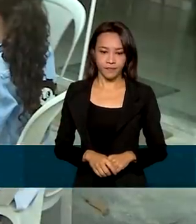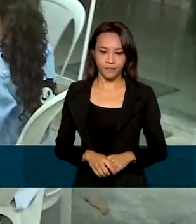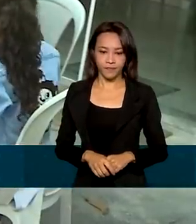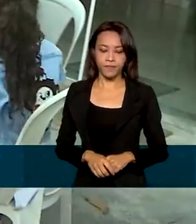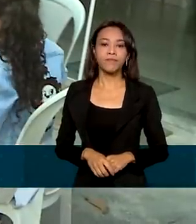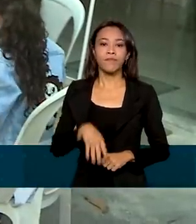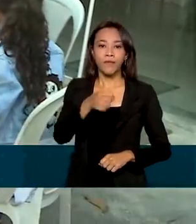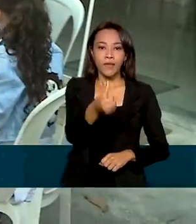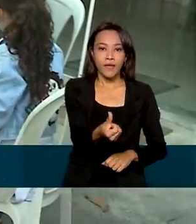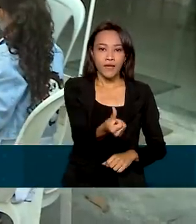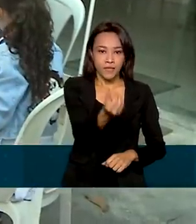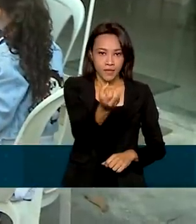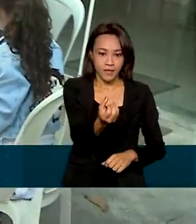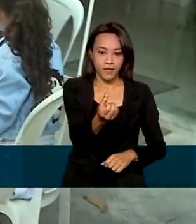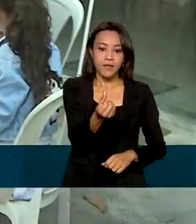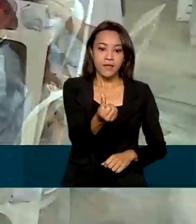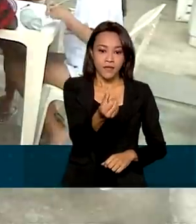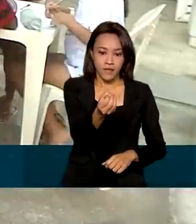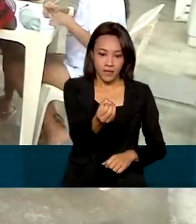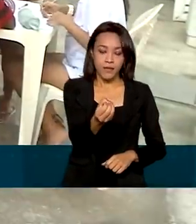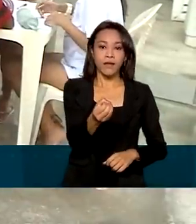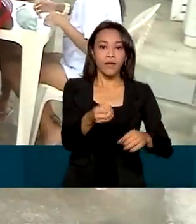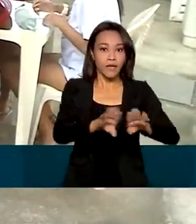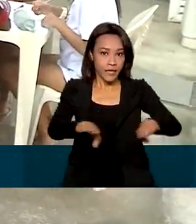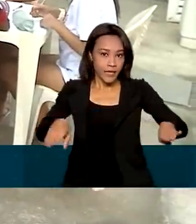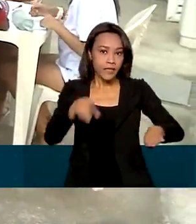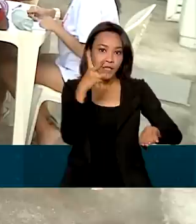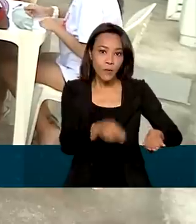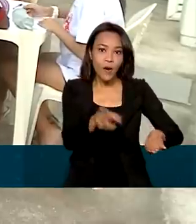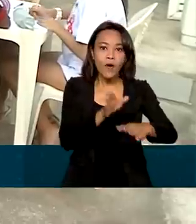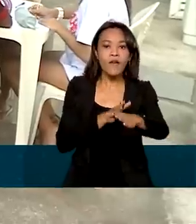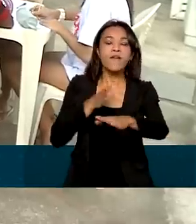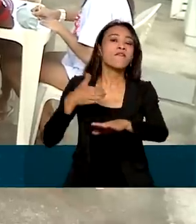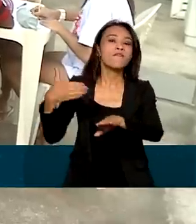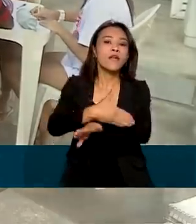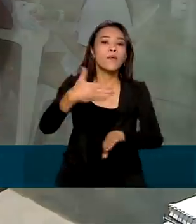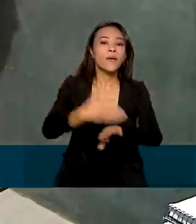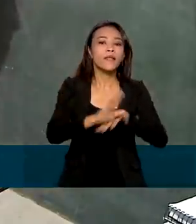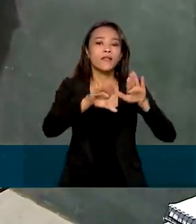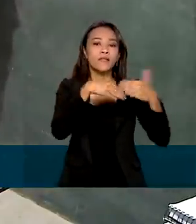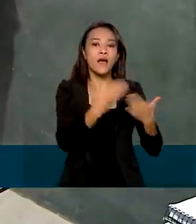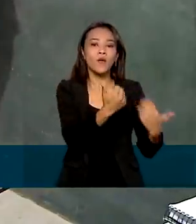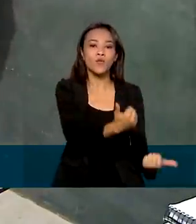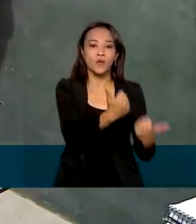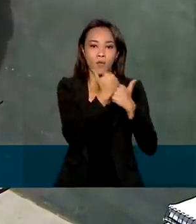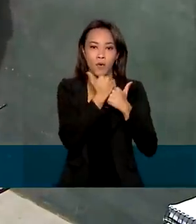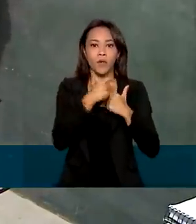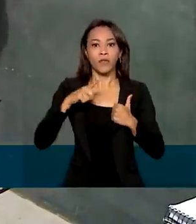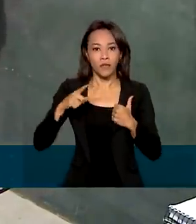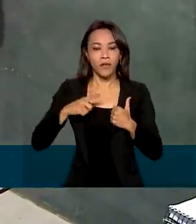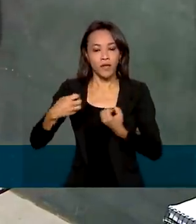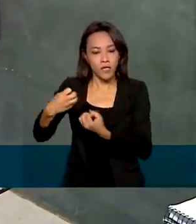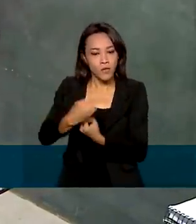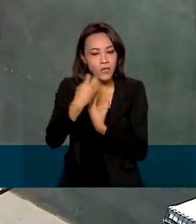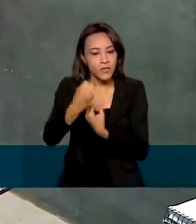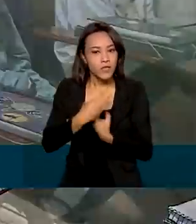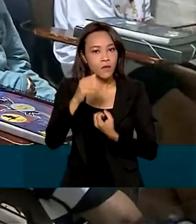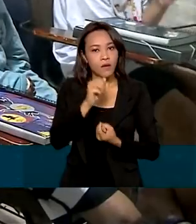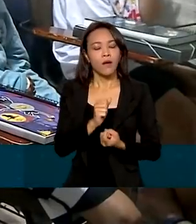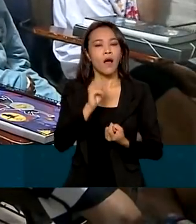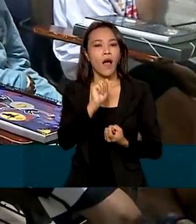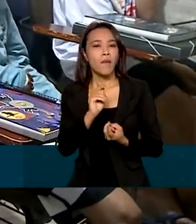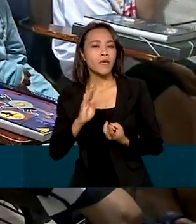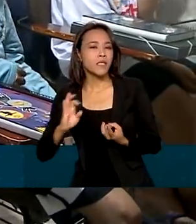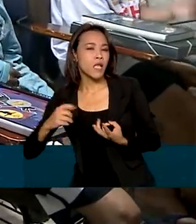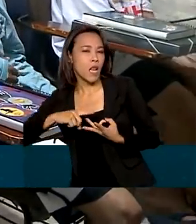60 crianças como Esther frequentam as aulas de reforço do projeto Acolher, que além da alfabetização, oferece aulas de todas